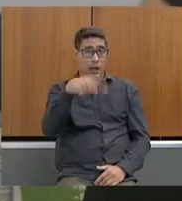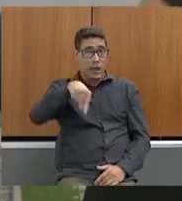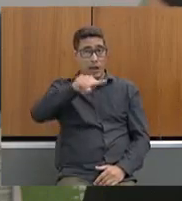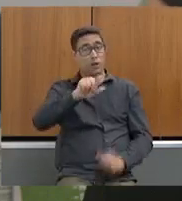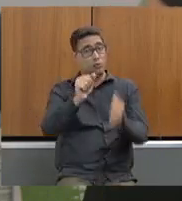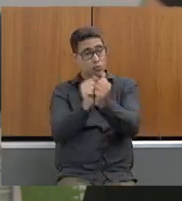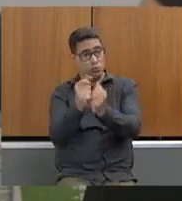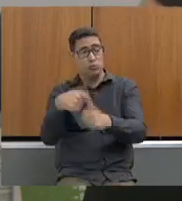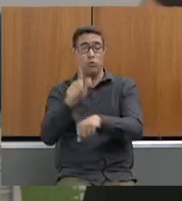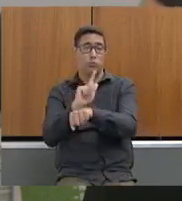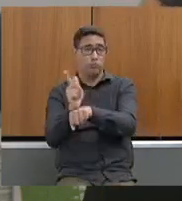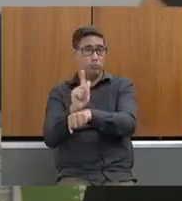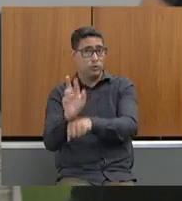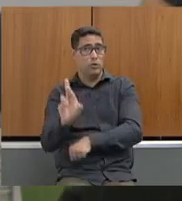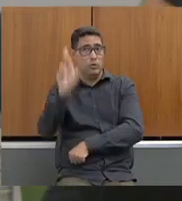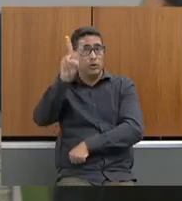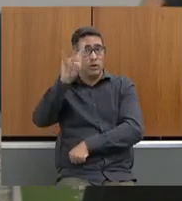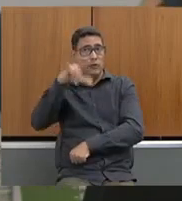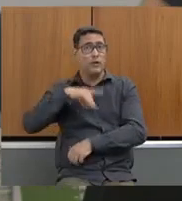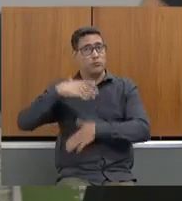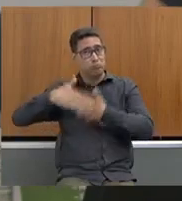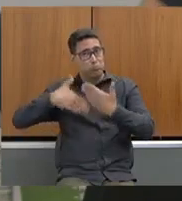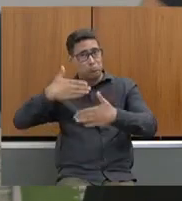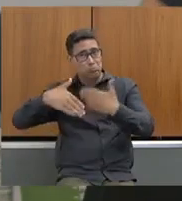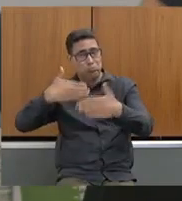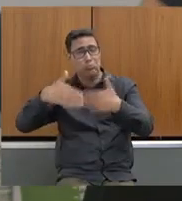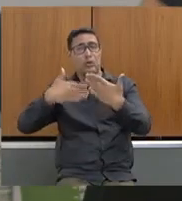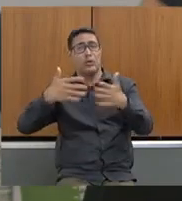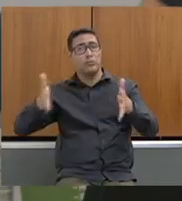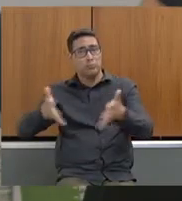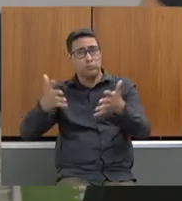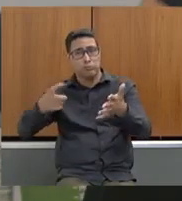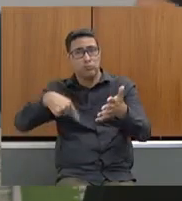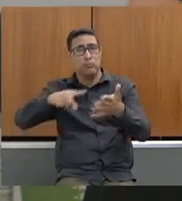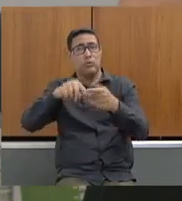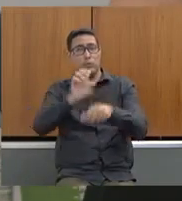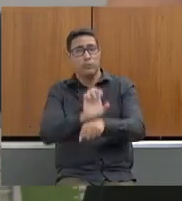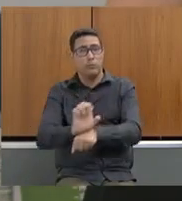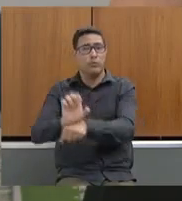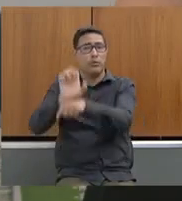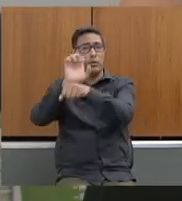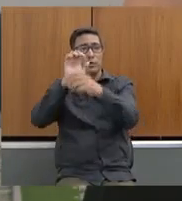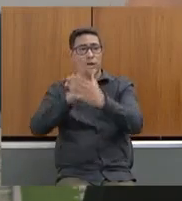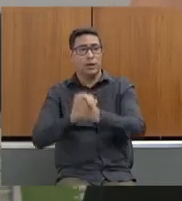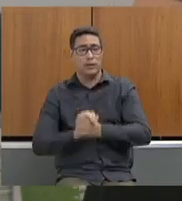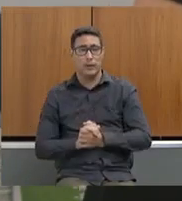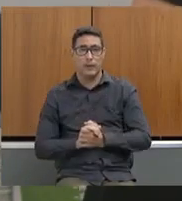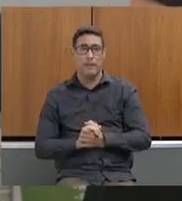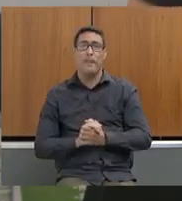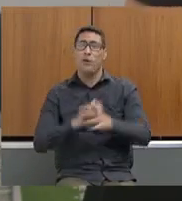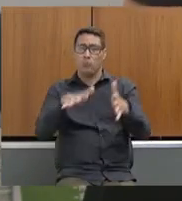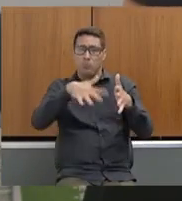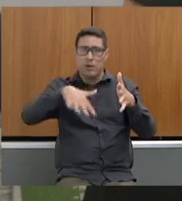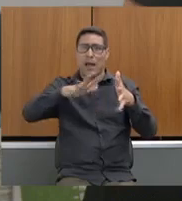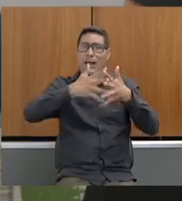que tocam o desenvolvimento do Estado. Uma área tão complexa, extremamente complexa,